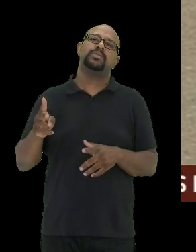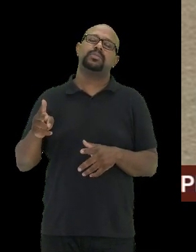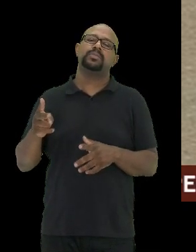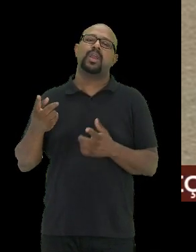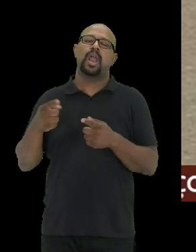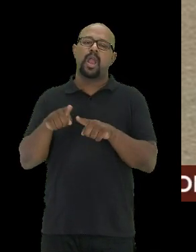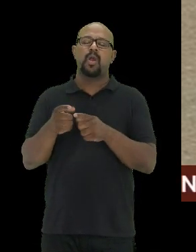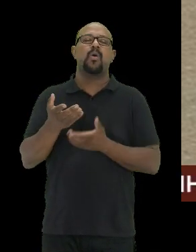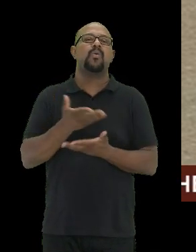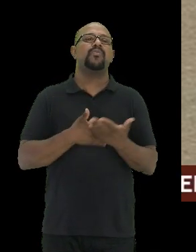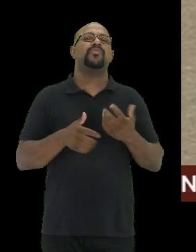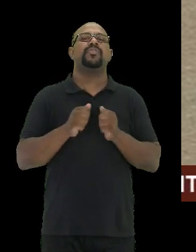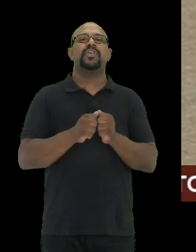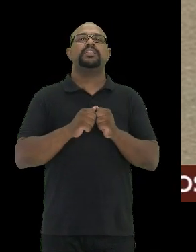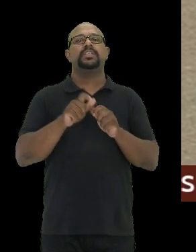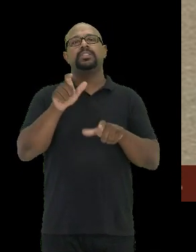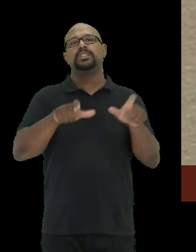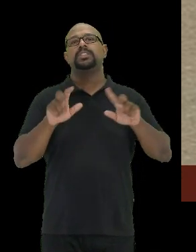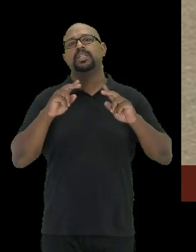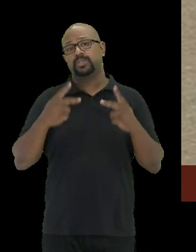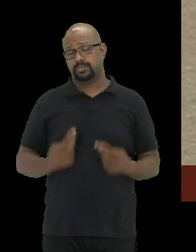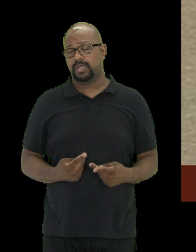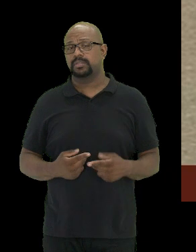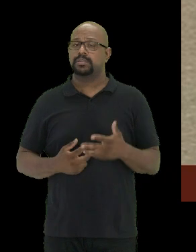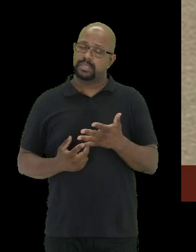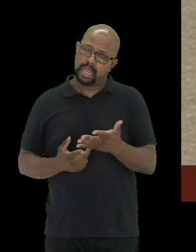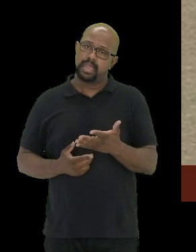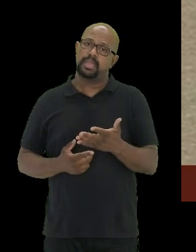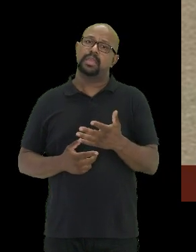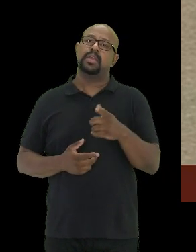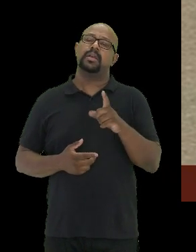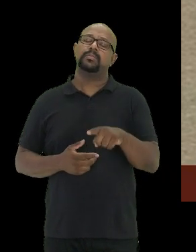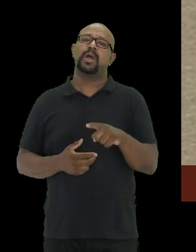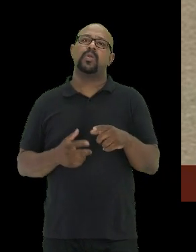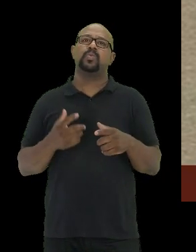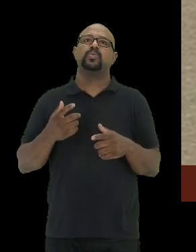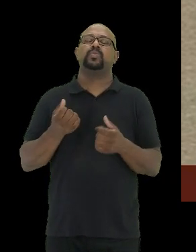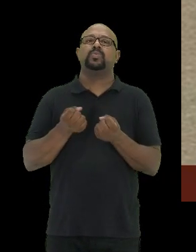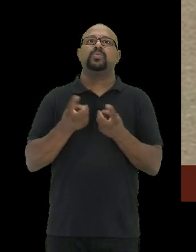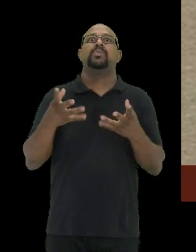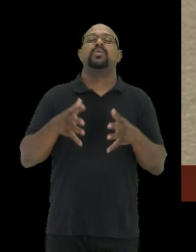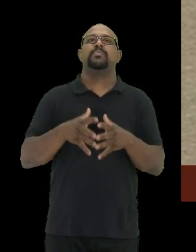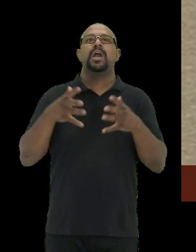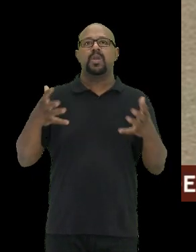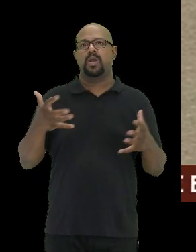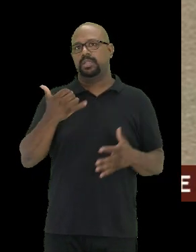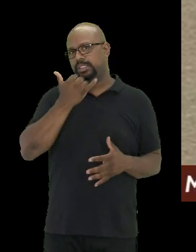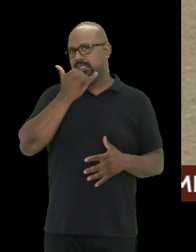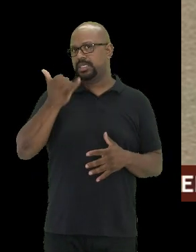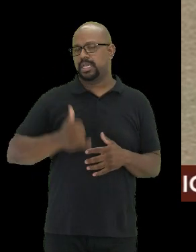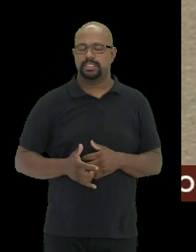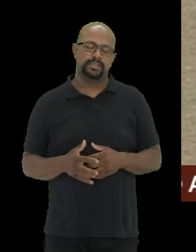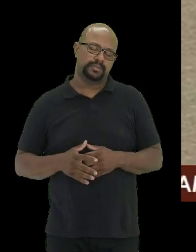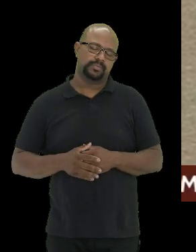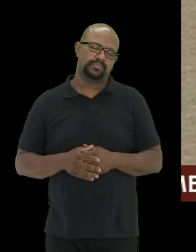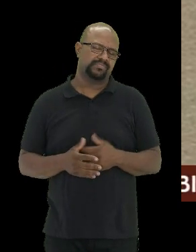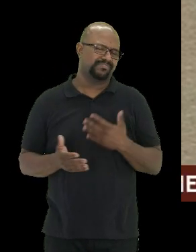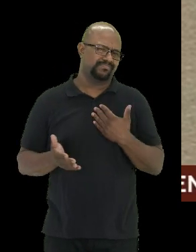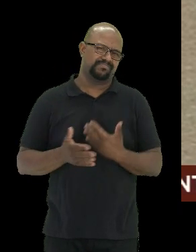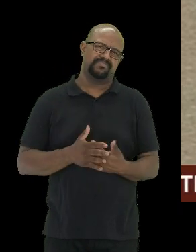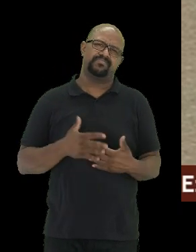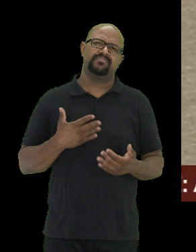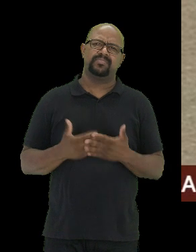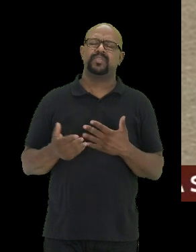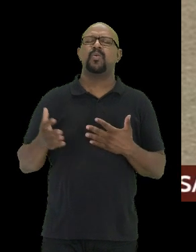existe a convivência de seres humanos, está aí o cenário armado com o número maior de cedentes. independente de qualquer